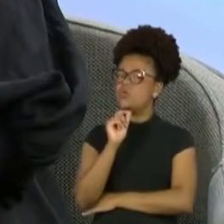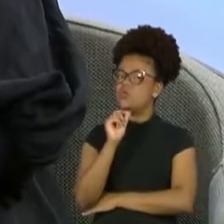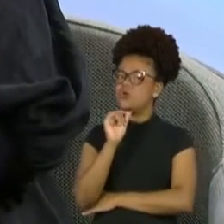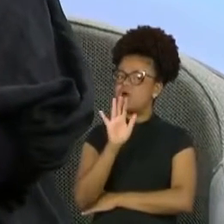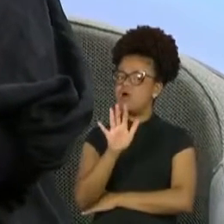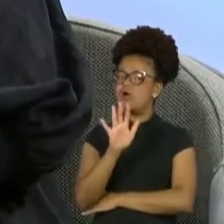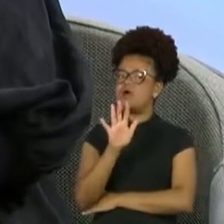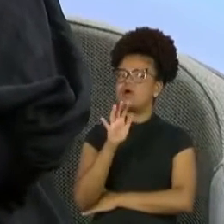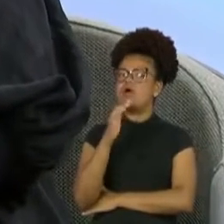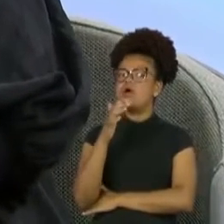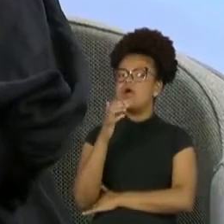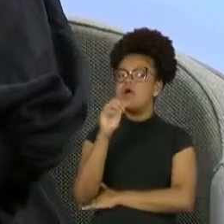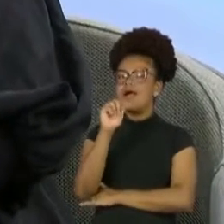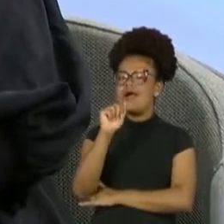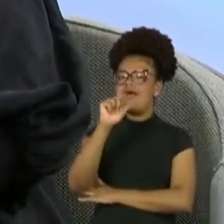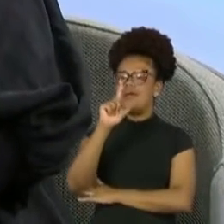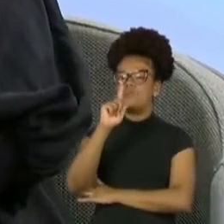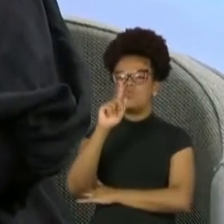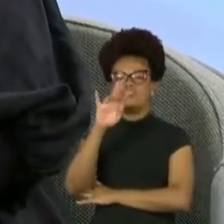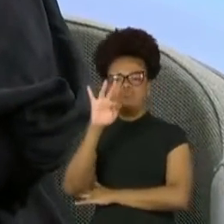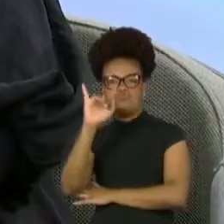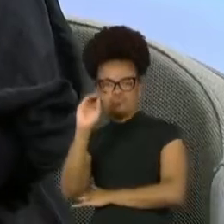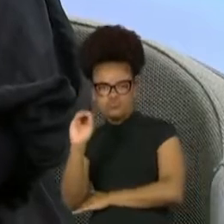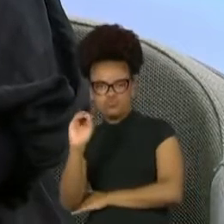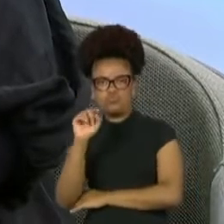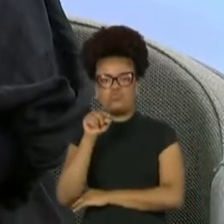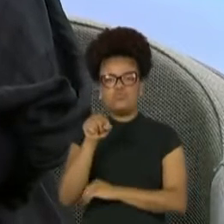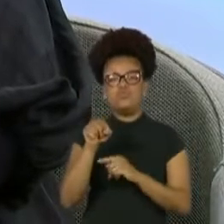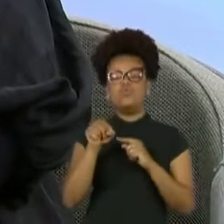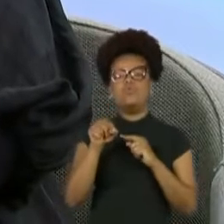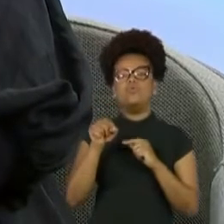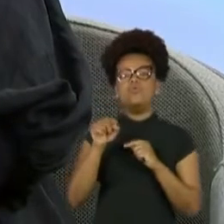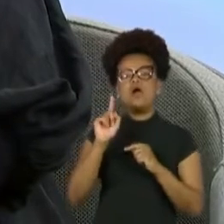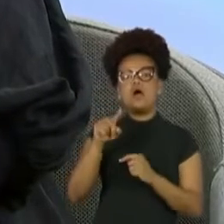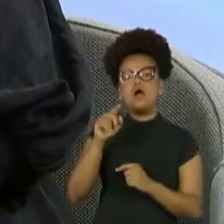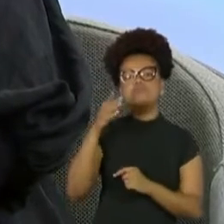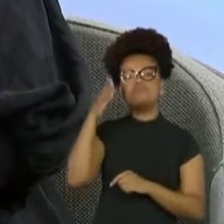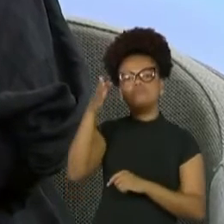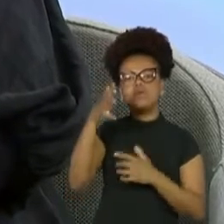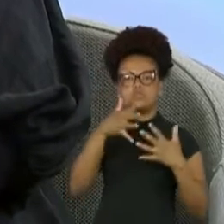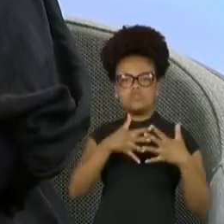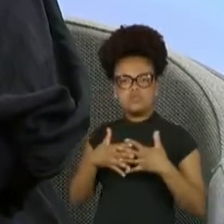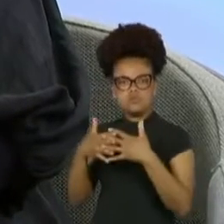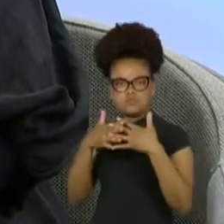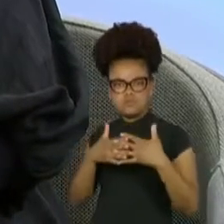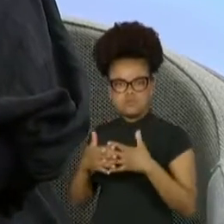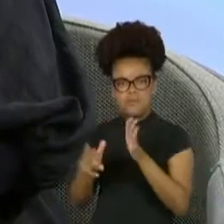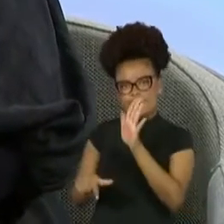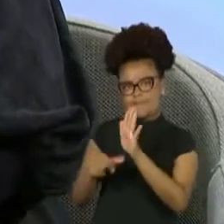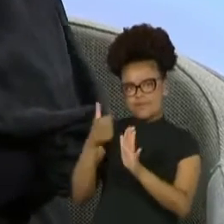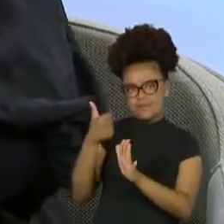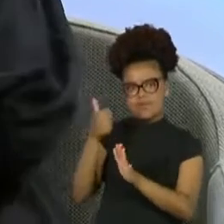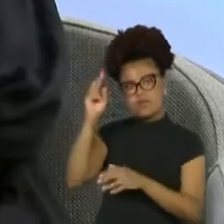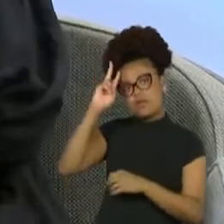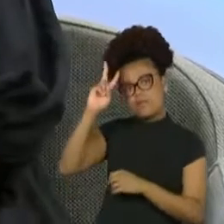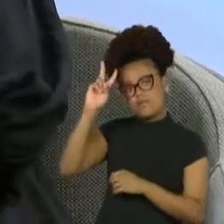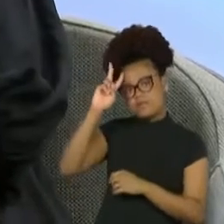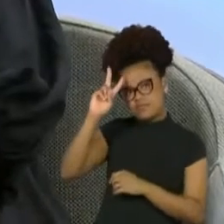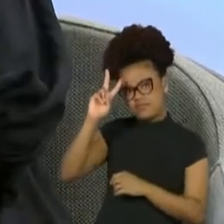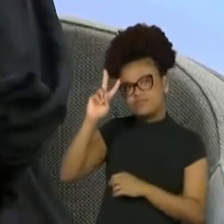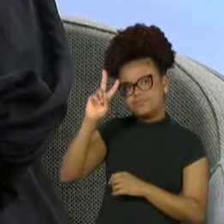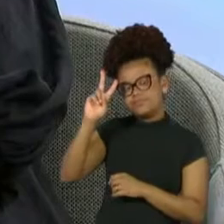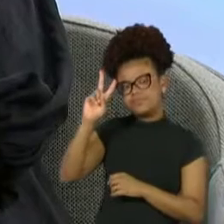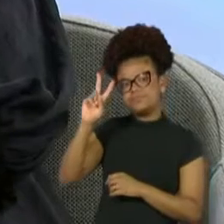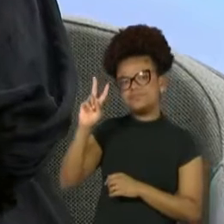Zumbi. Eu fui também, eu fui aos Estados Unidos pela primeira vez. E lá eu